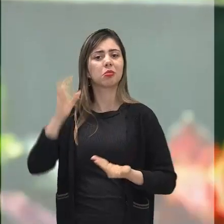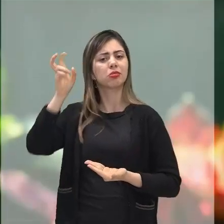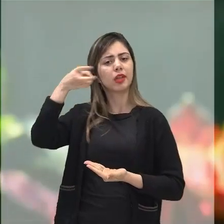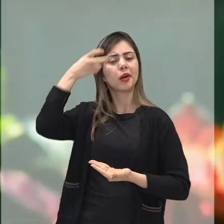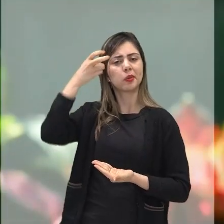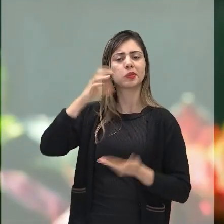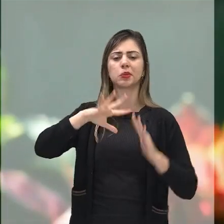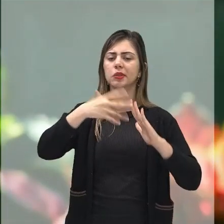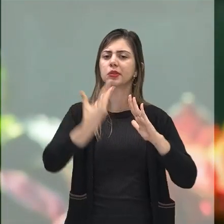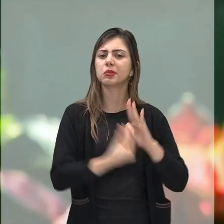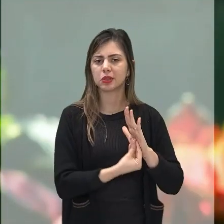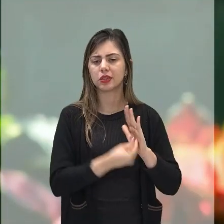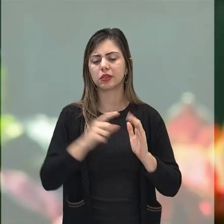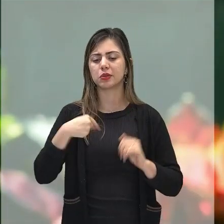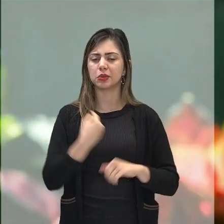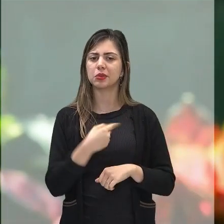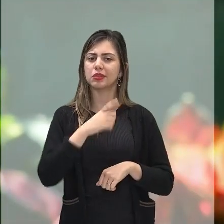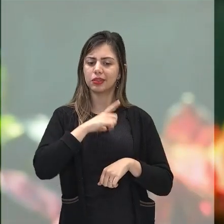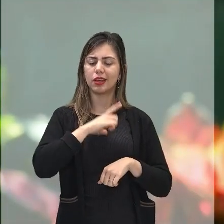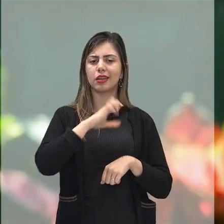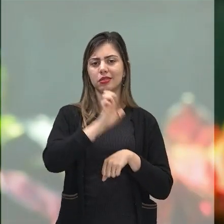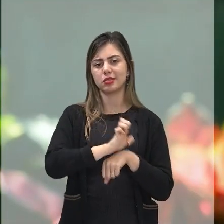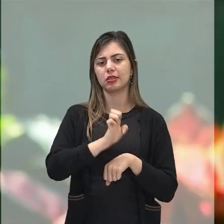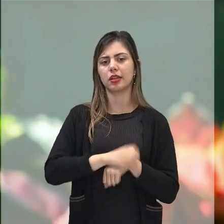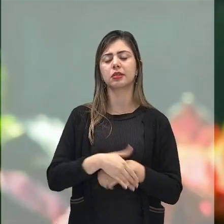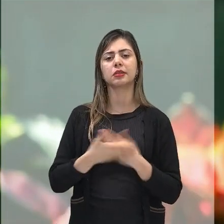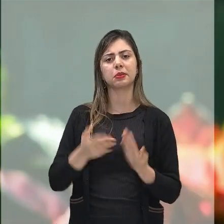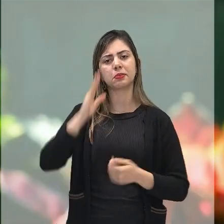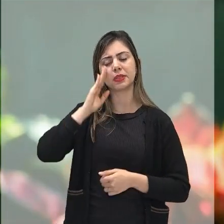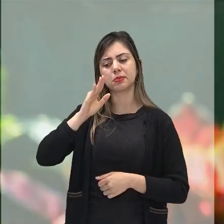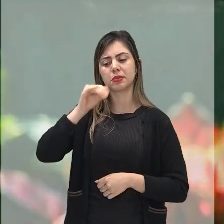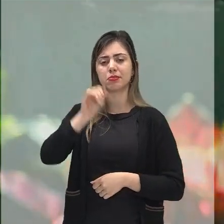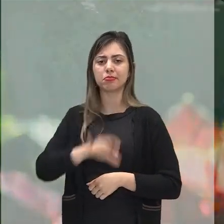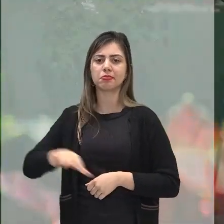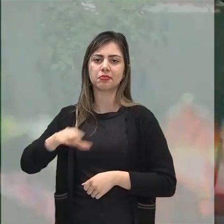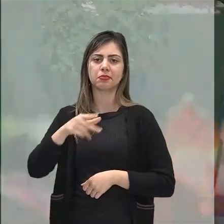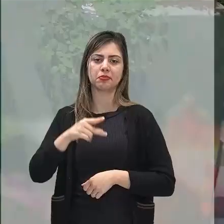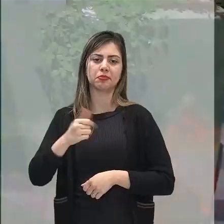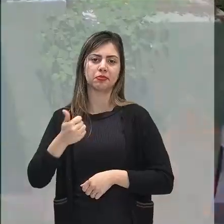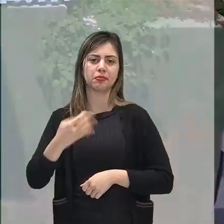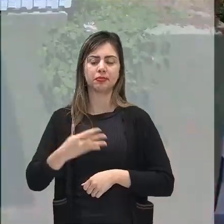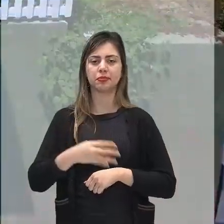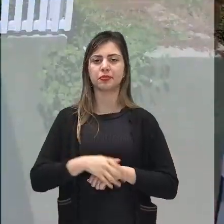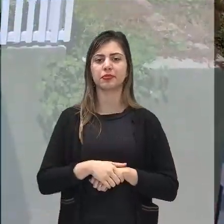dos quilombolas no nosso estado e especialmente aqui no bairro da Praça 14 de Janeiro.